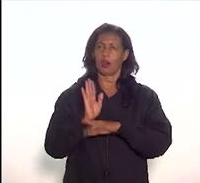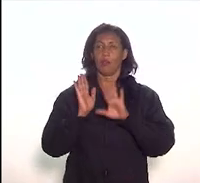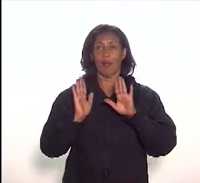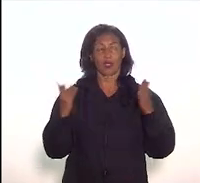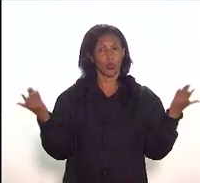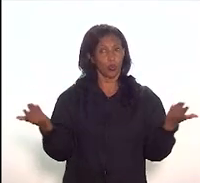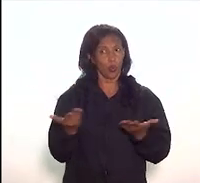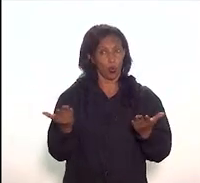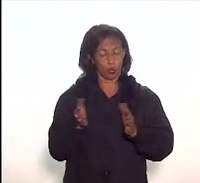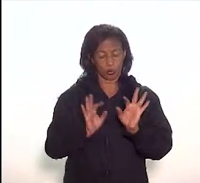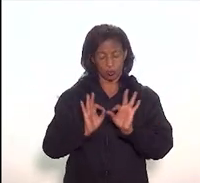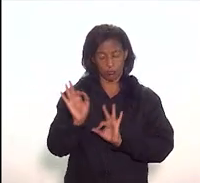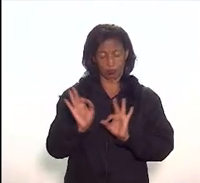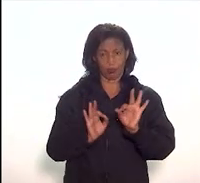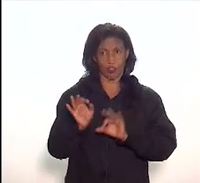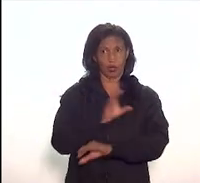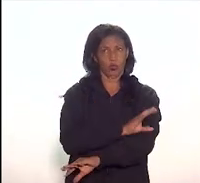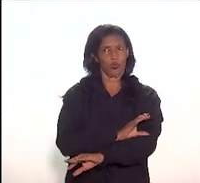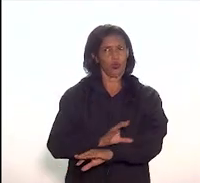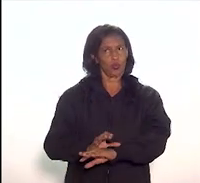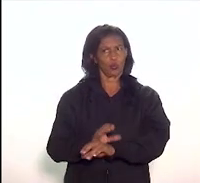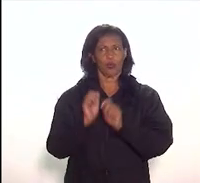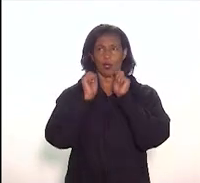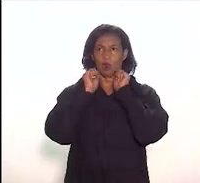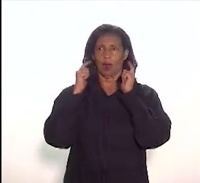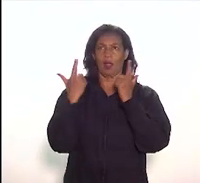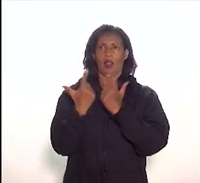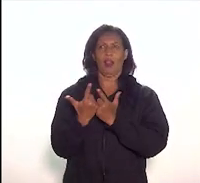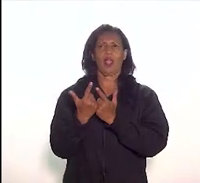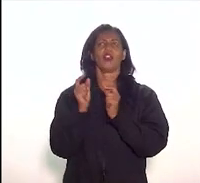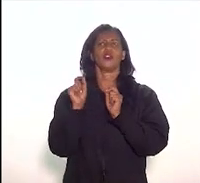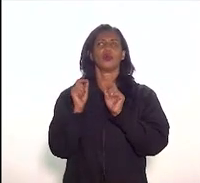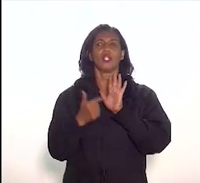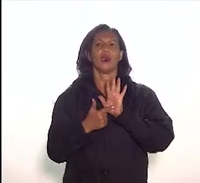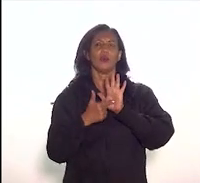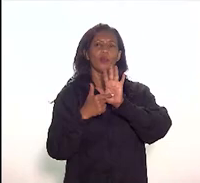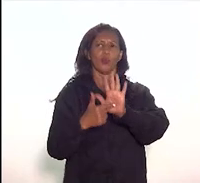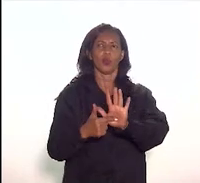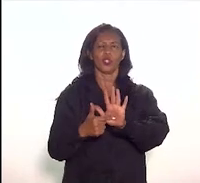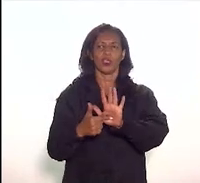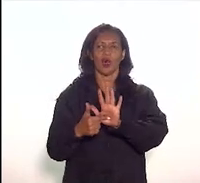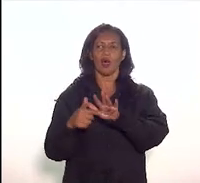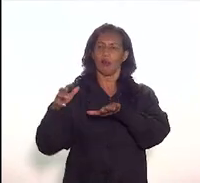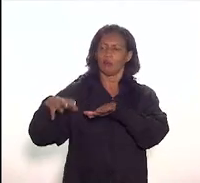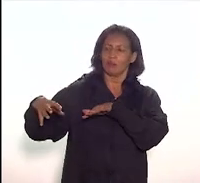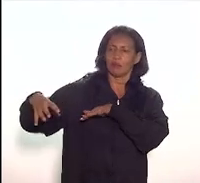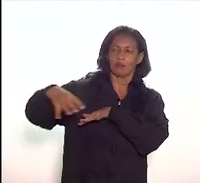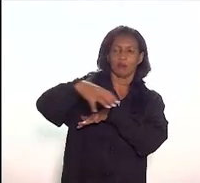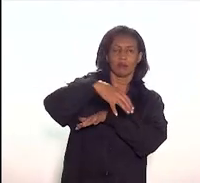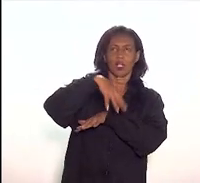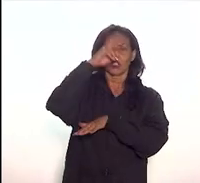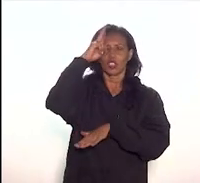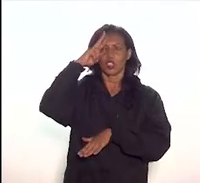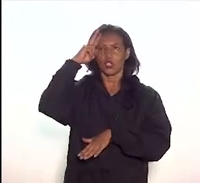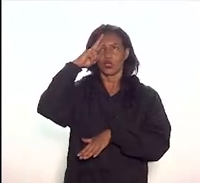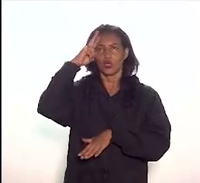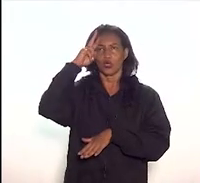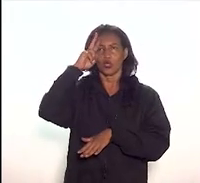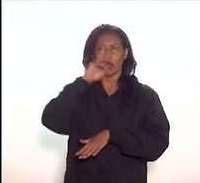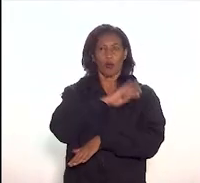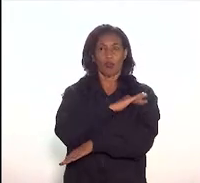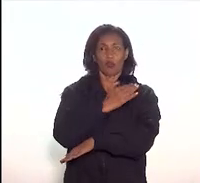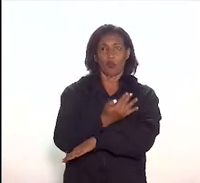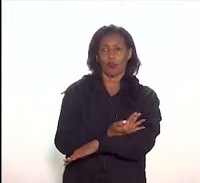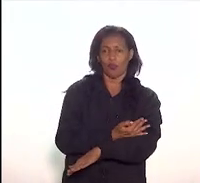nosso planejamento de cultura na LERJ é identificar os centros históricos fomentar e fortalecer para a